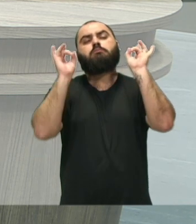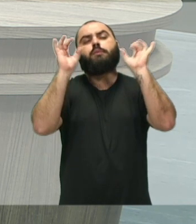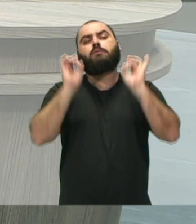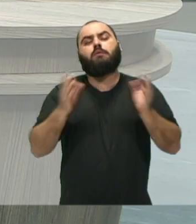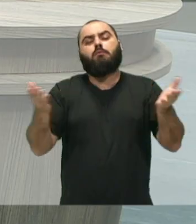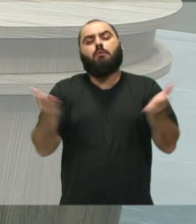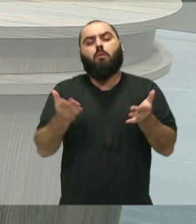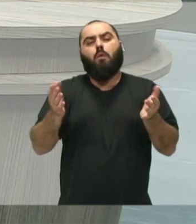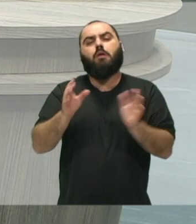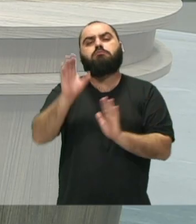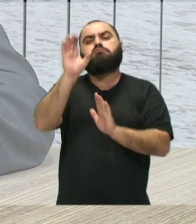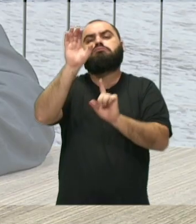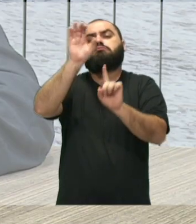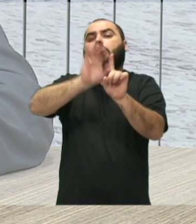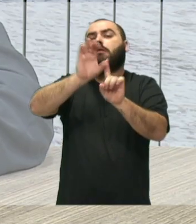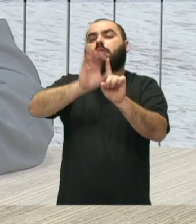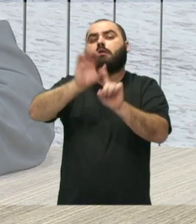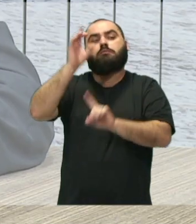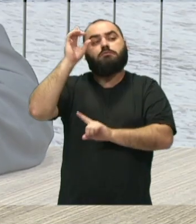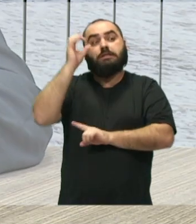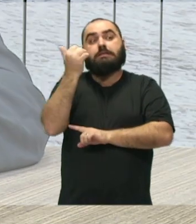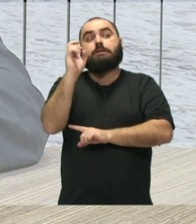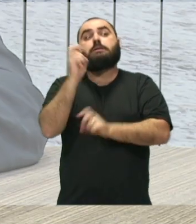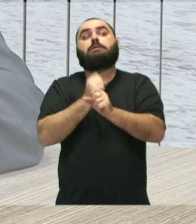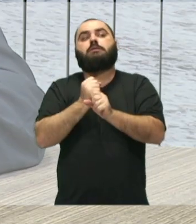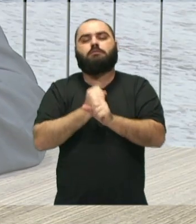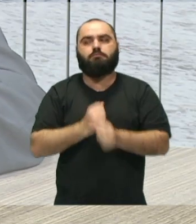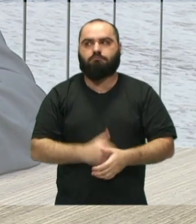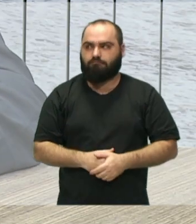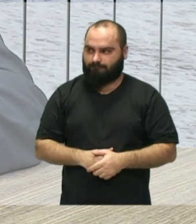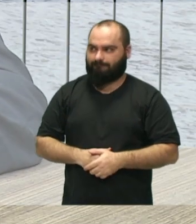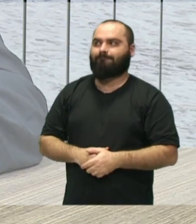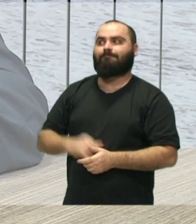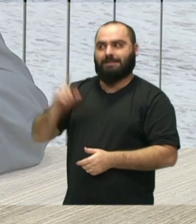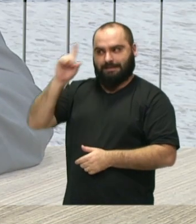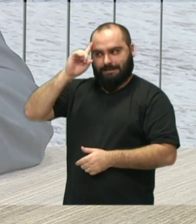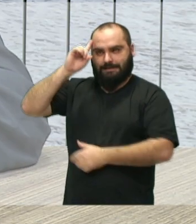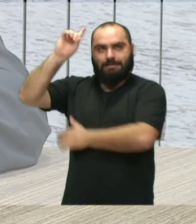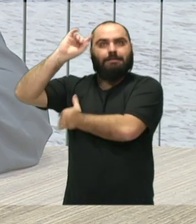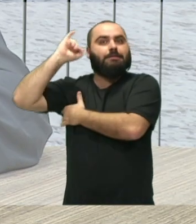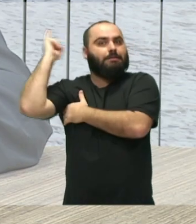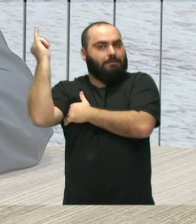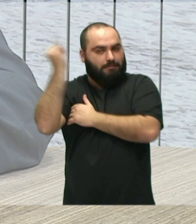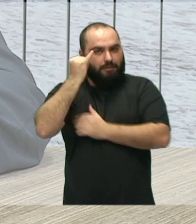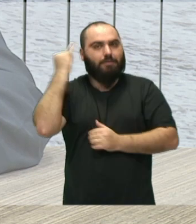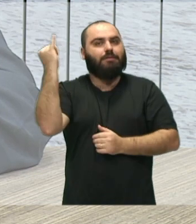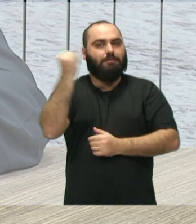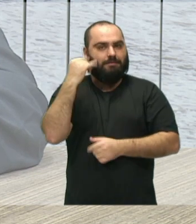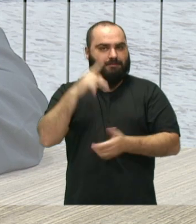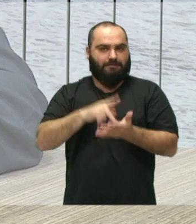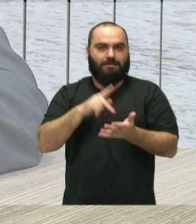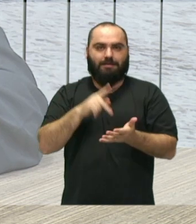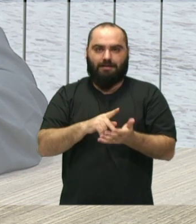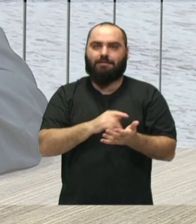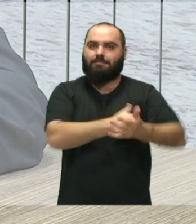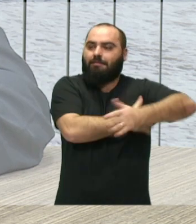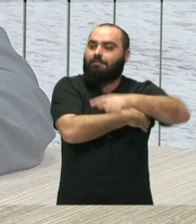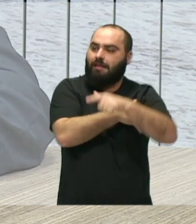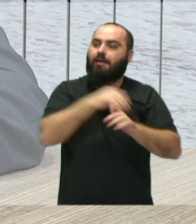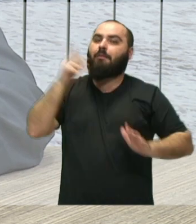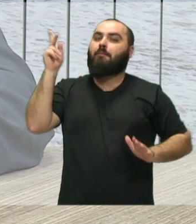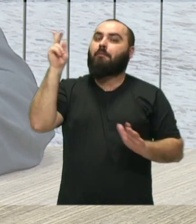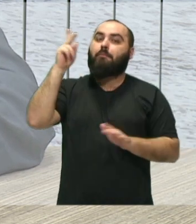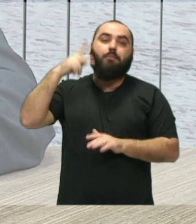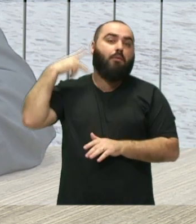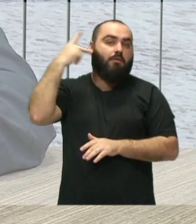essa data? Bom, é data bem importante, como você falou, são 15 anos, né, desse processo, essa política pública que a gente já